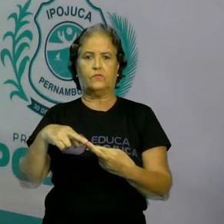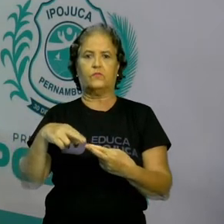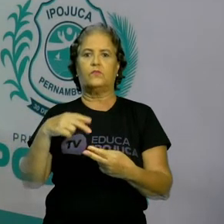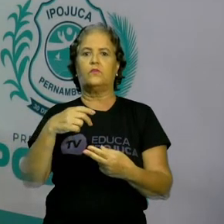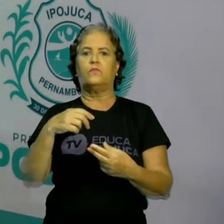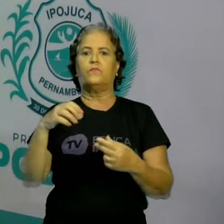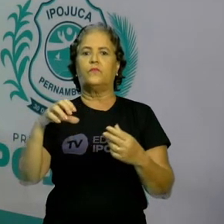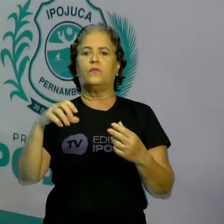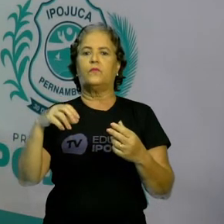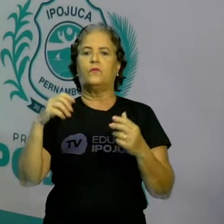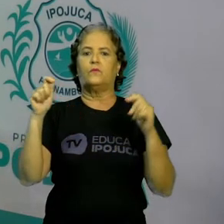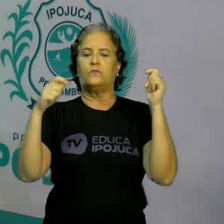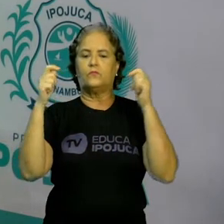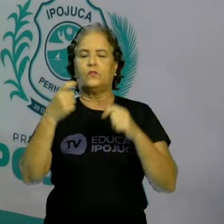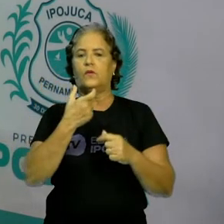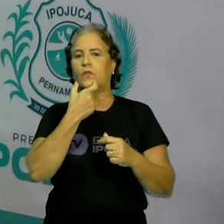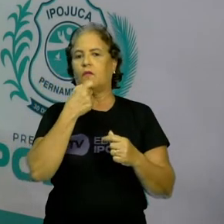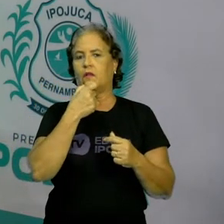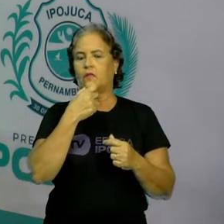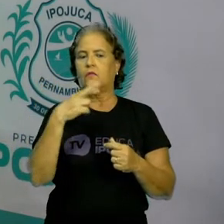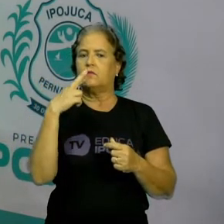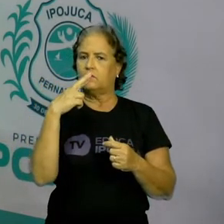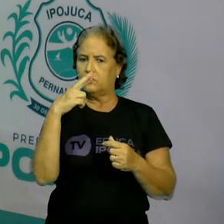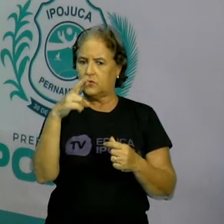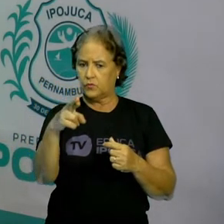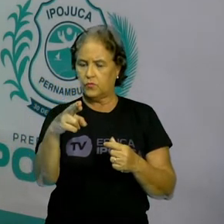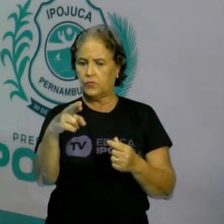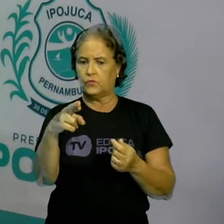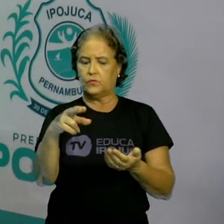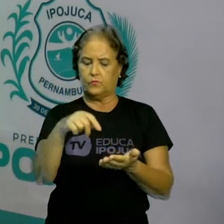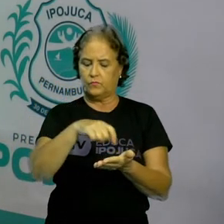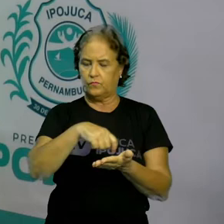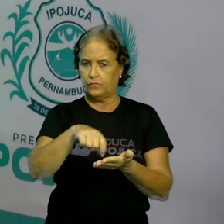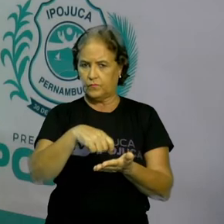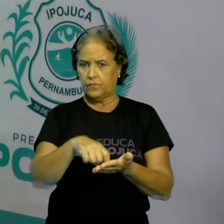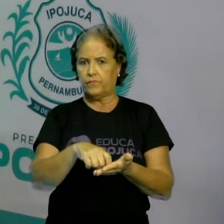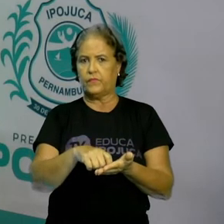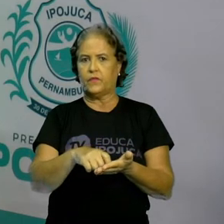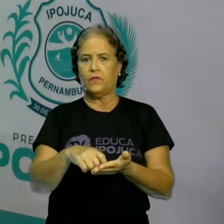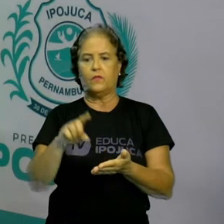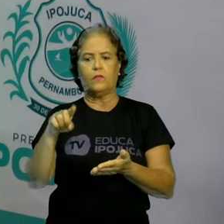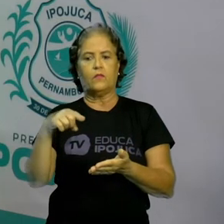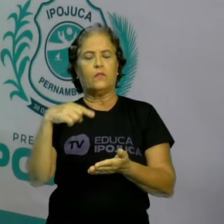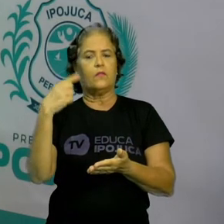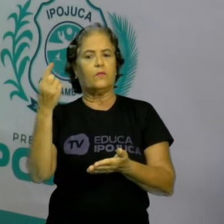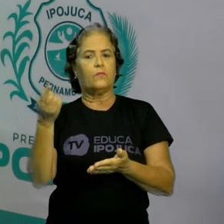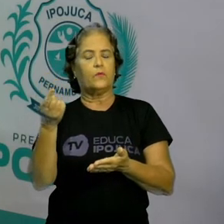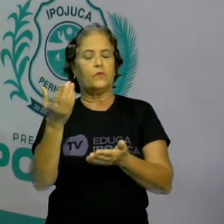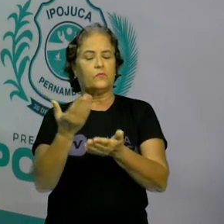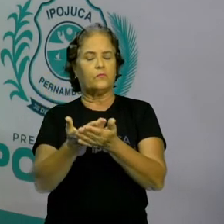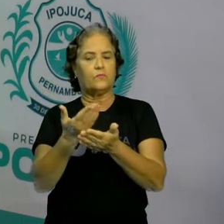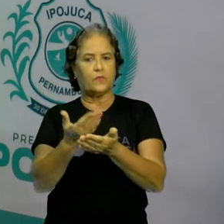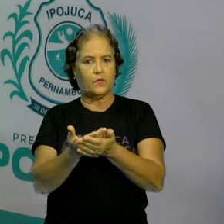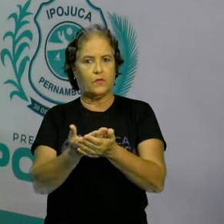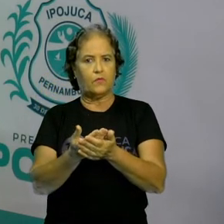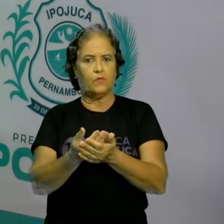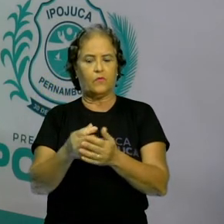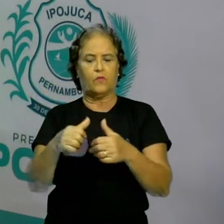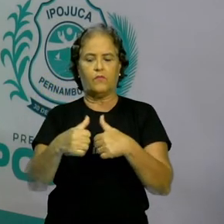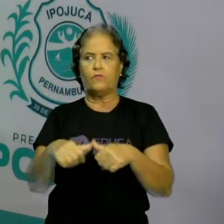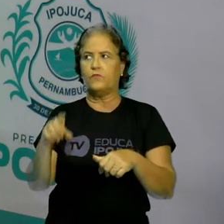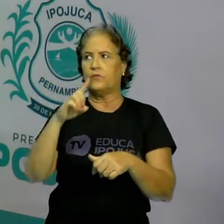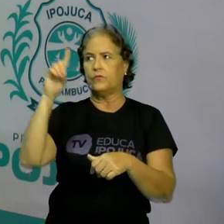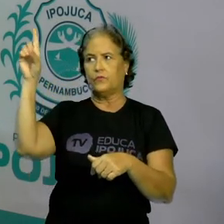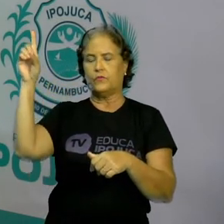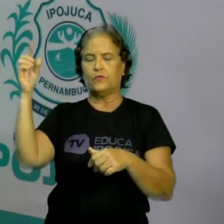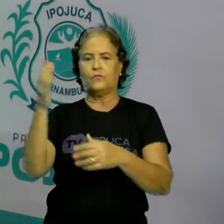Inglaterra. Então, pessoal, respondam aí no seu caderno. Nos vemos na próxima aula. Fiquem com Deus e um